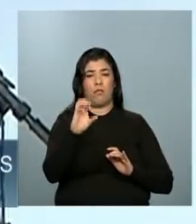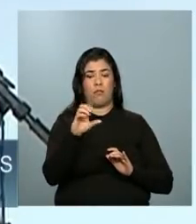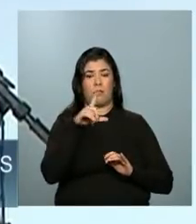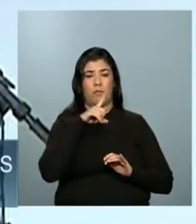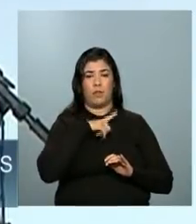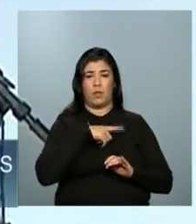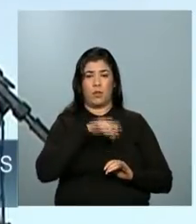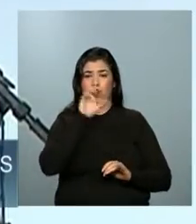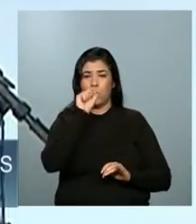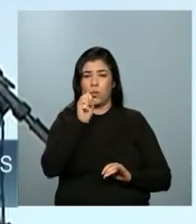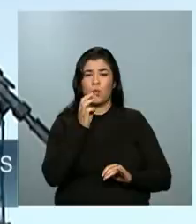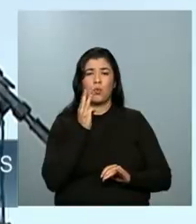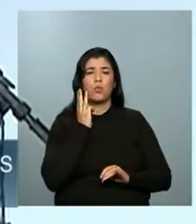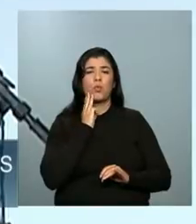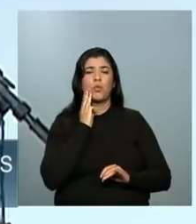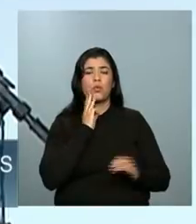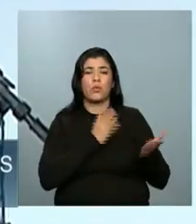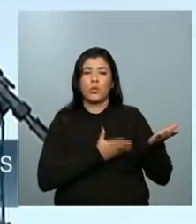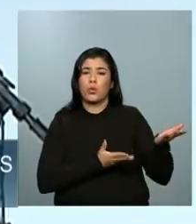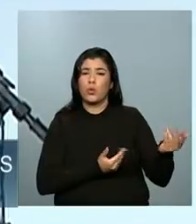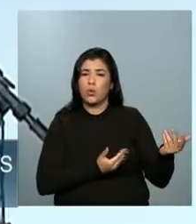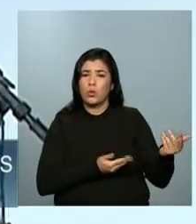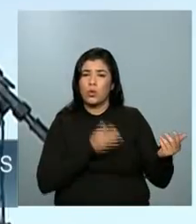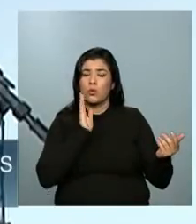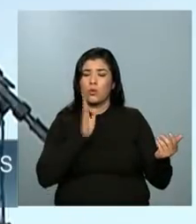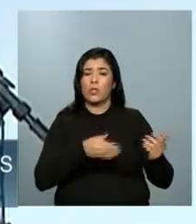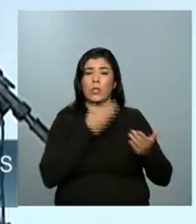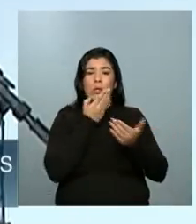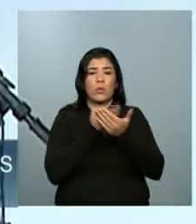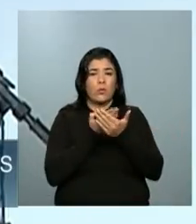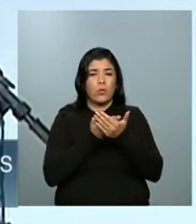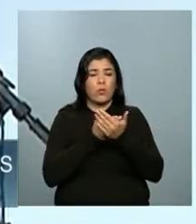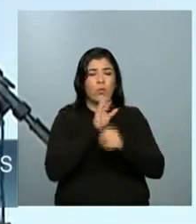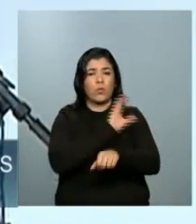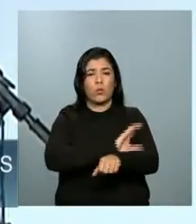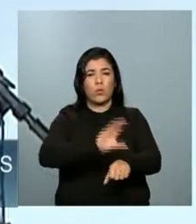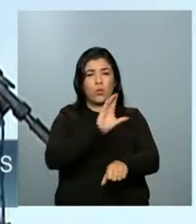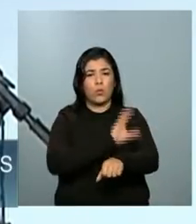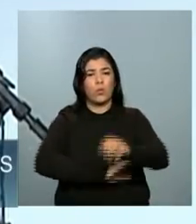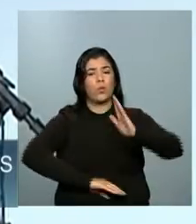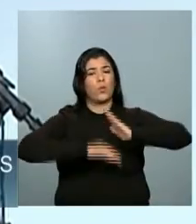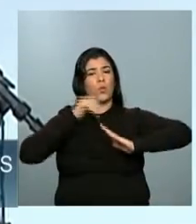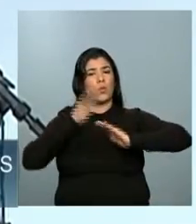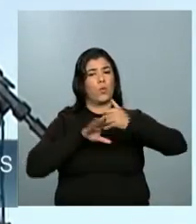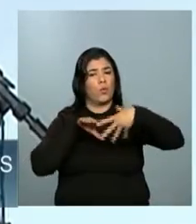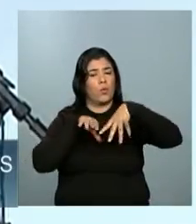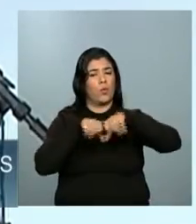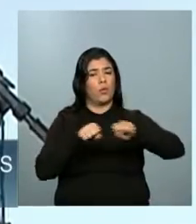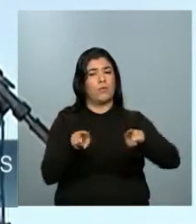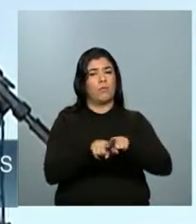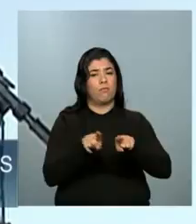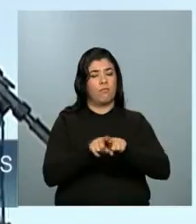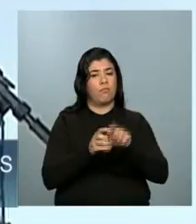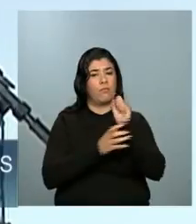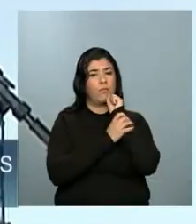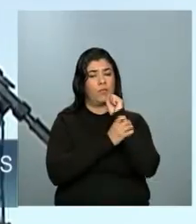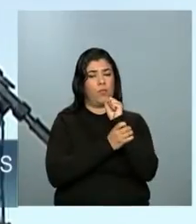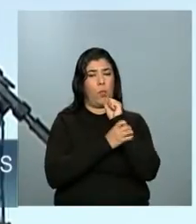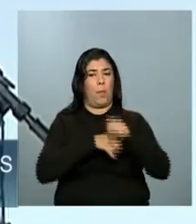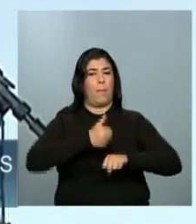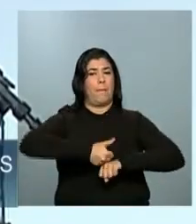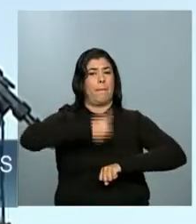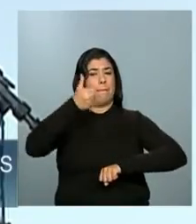e adultos brasileiros e brasileiras estudando cursos de profissionalização e garantindo empregos com melhor